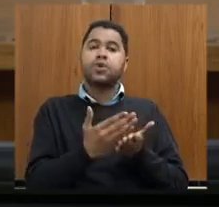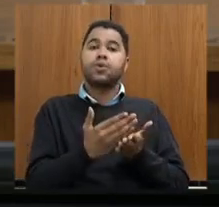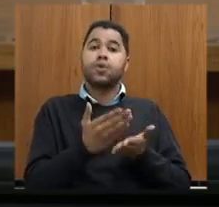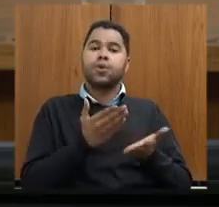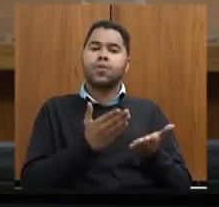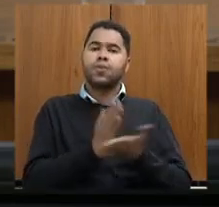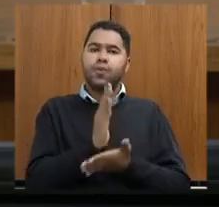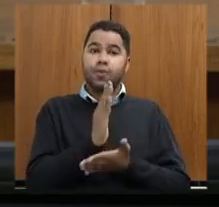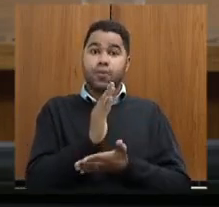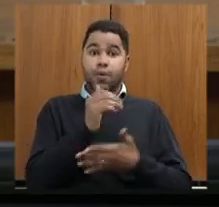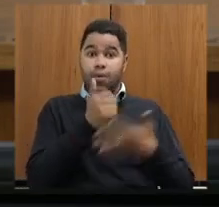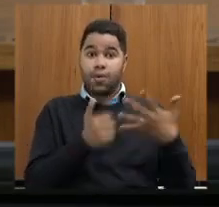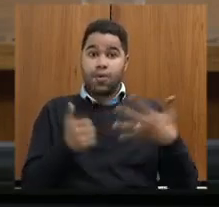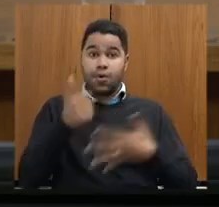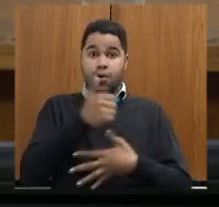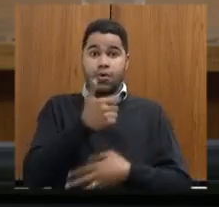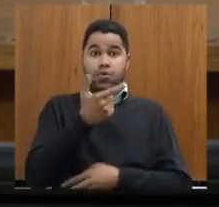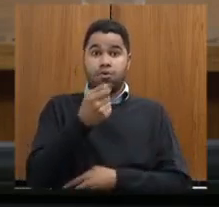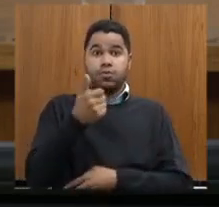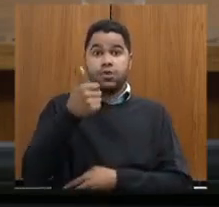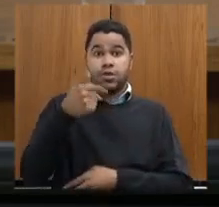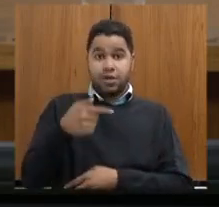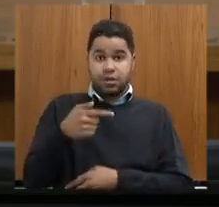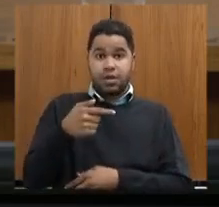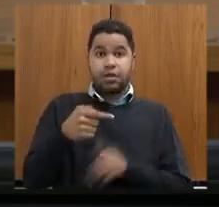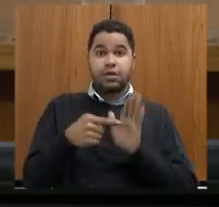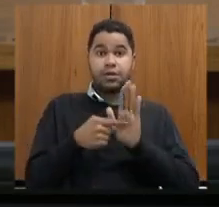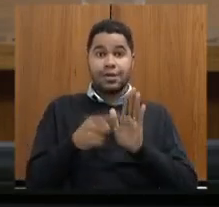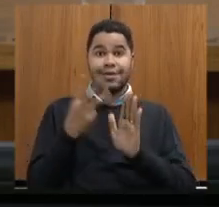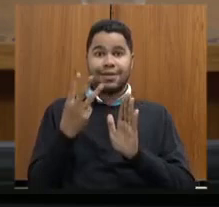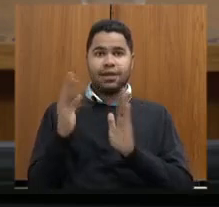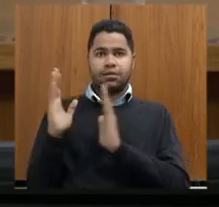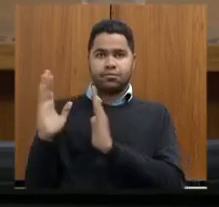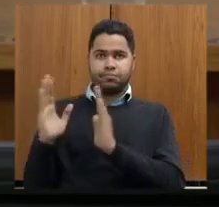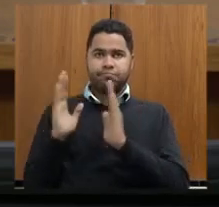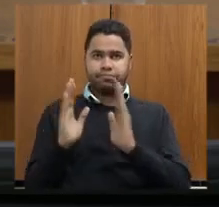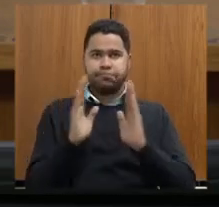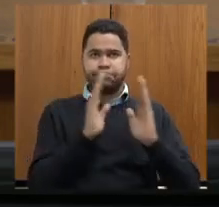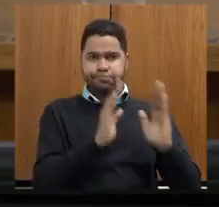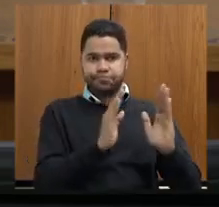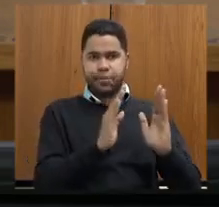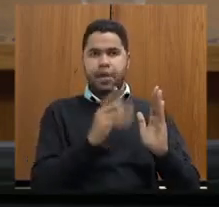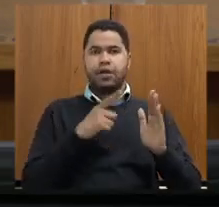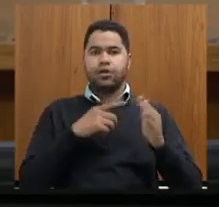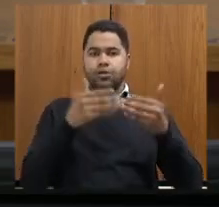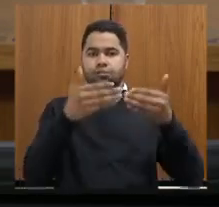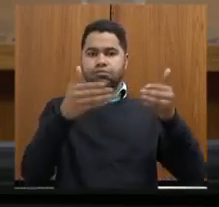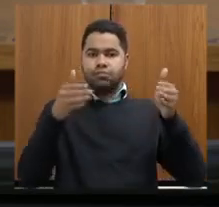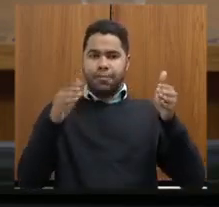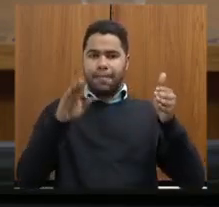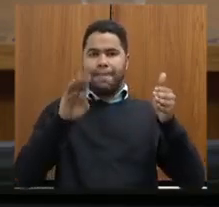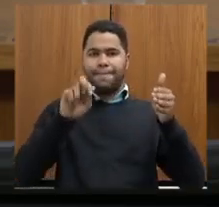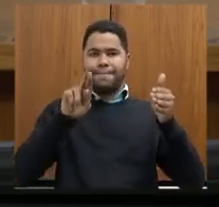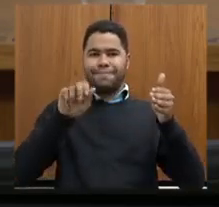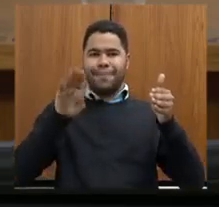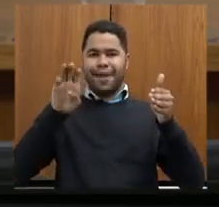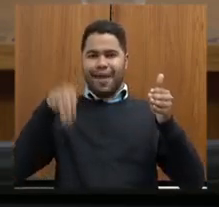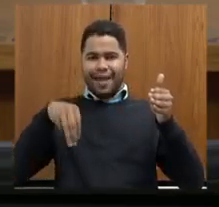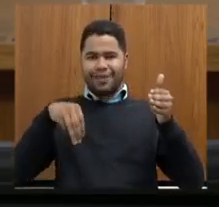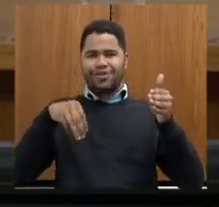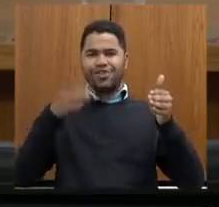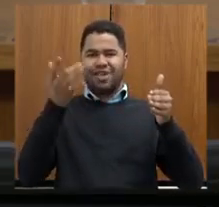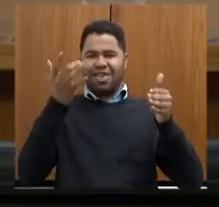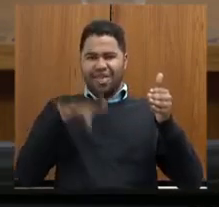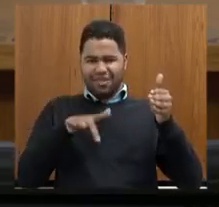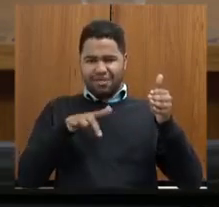aprovado como prioritário em 2017 previa três fases previa barragem de rejeito em função